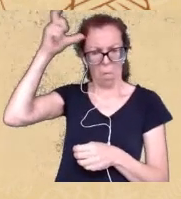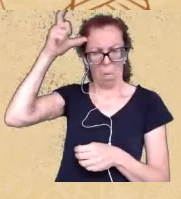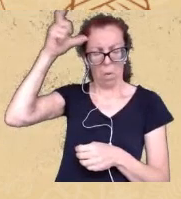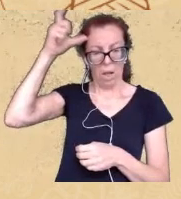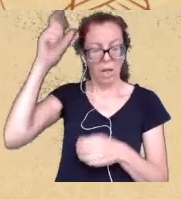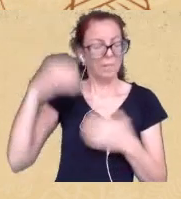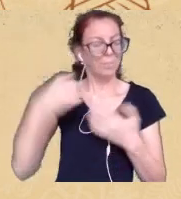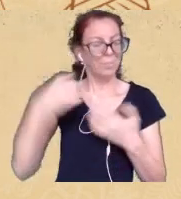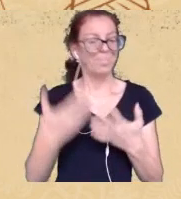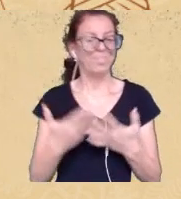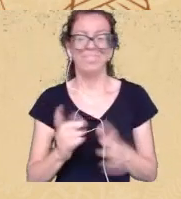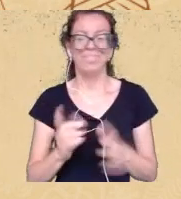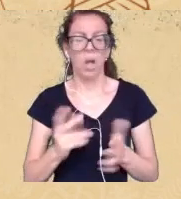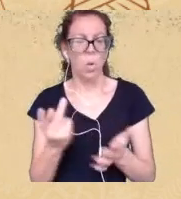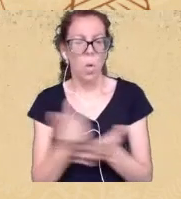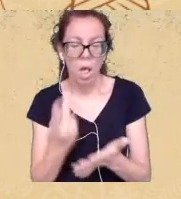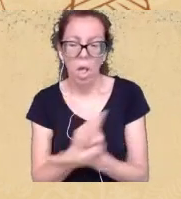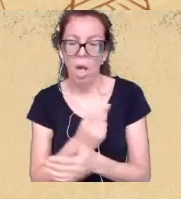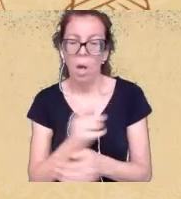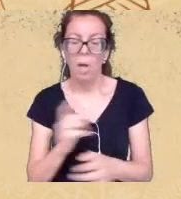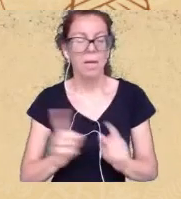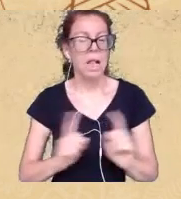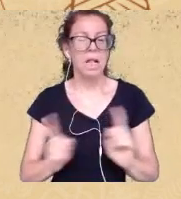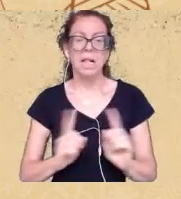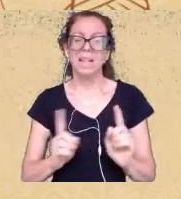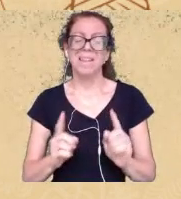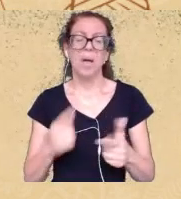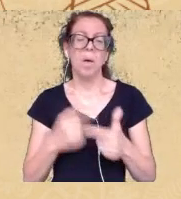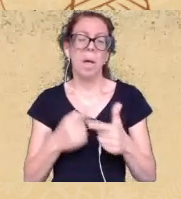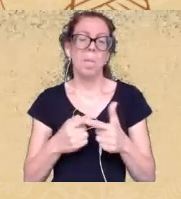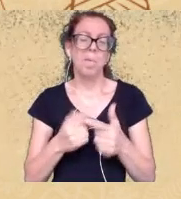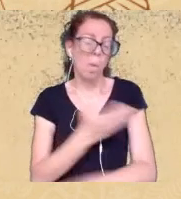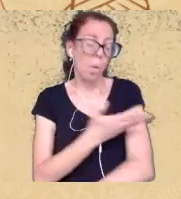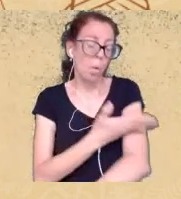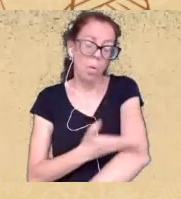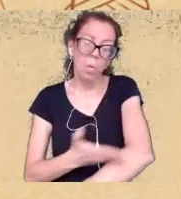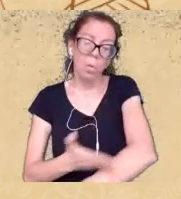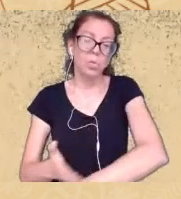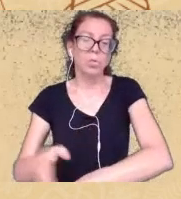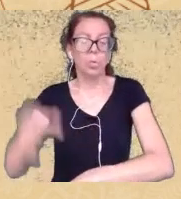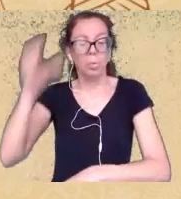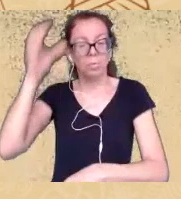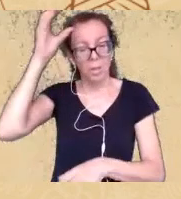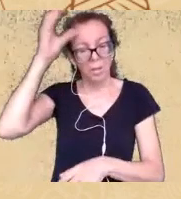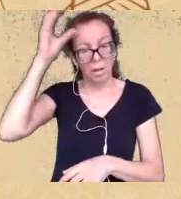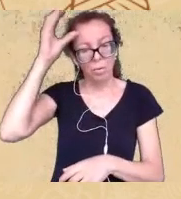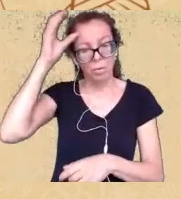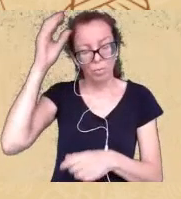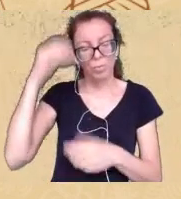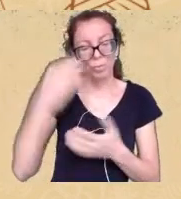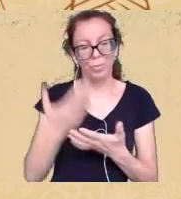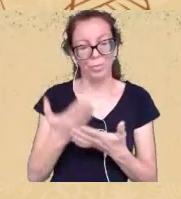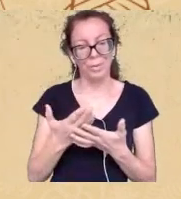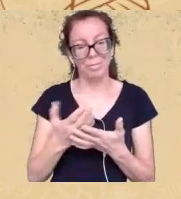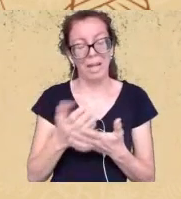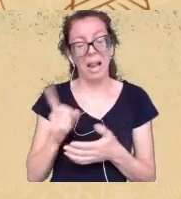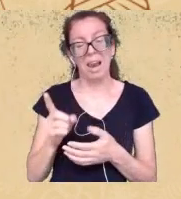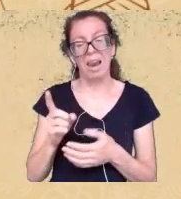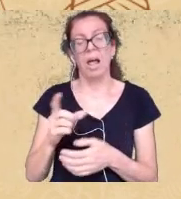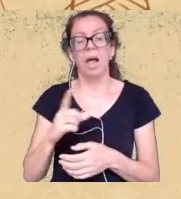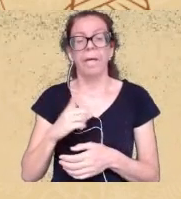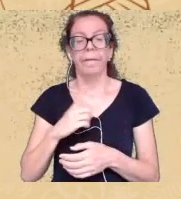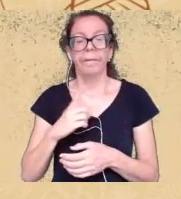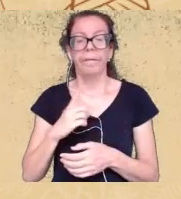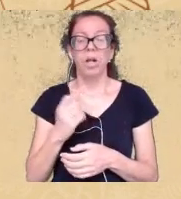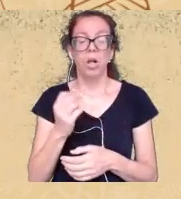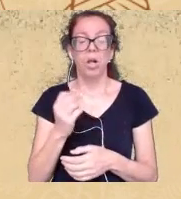própria ideologia da monocultura então quando se tem lá e só existe um Deus verdadeiro que todos os outros são falsos e